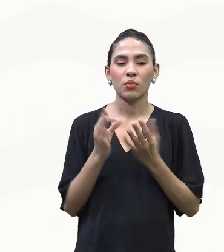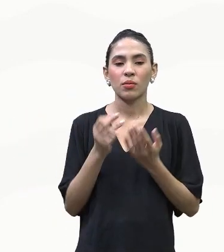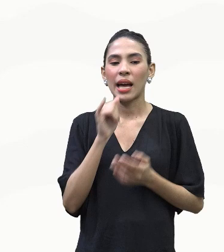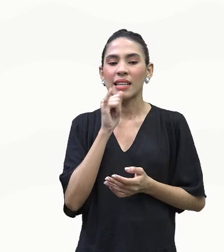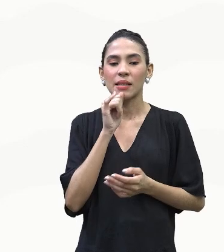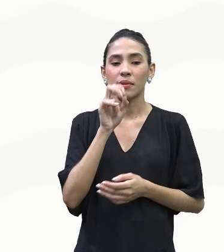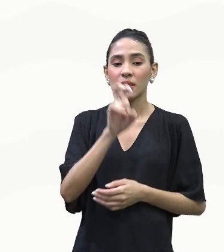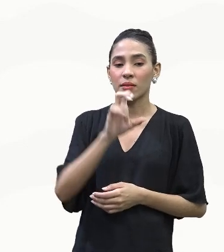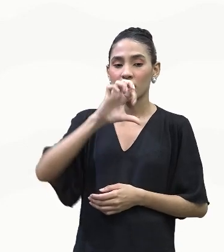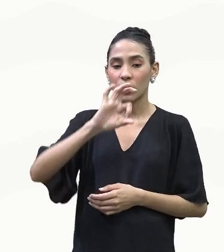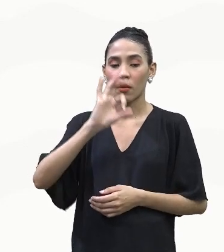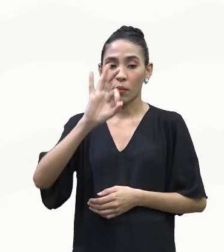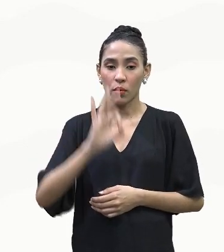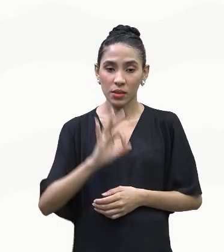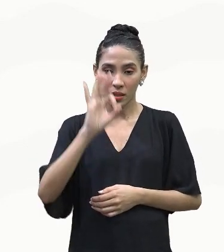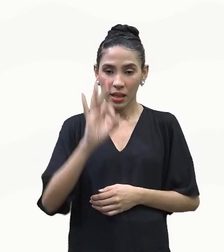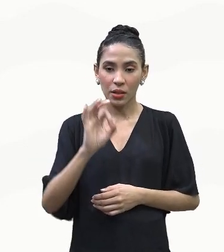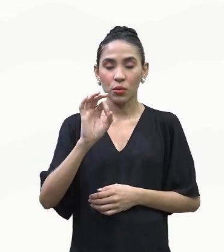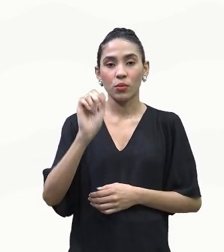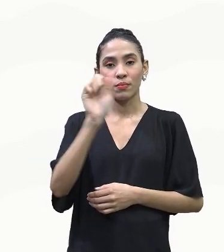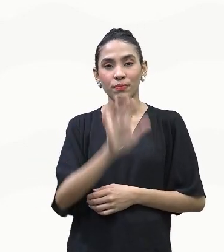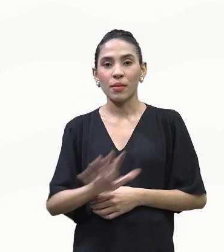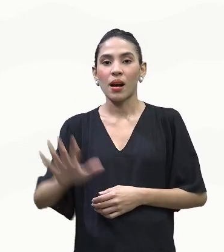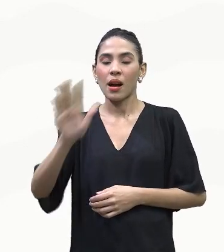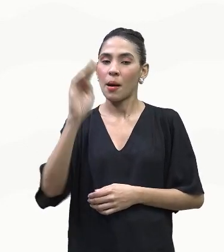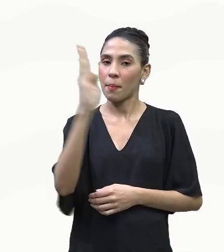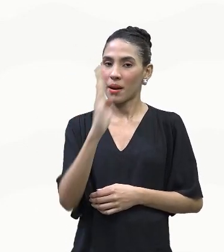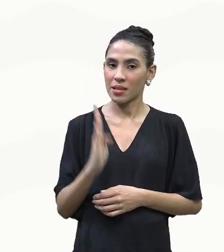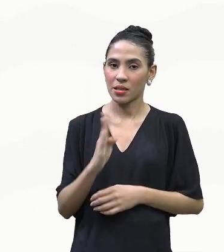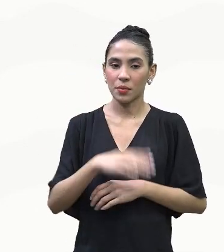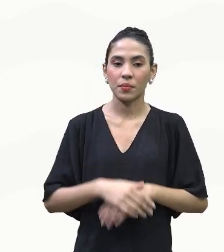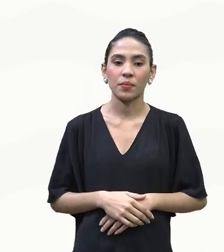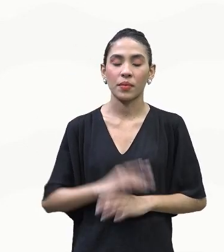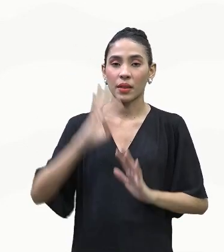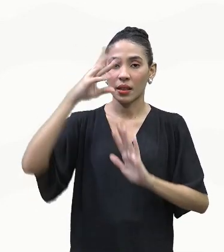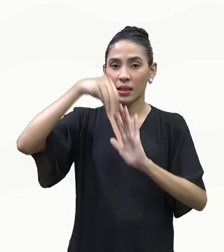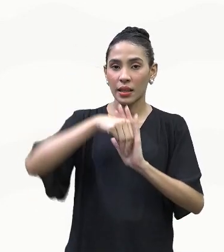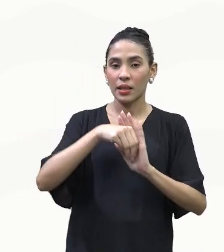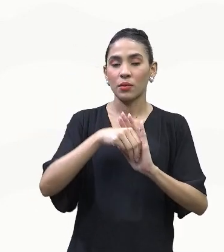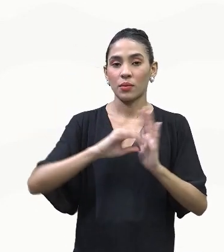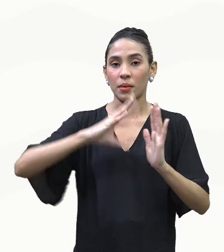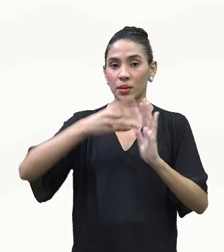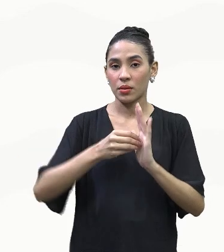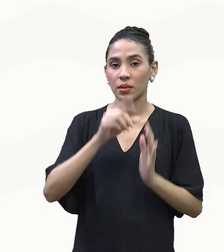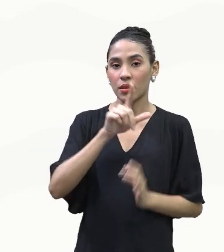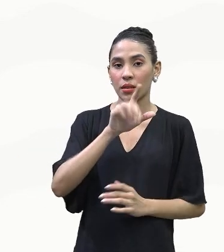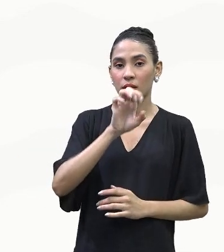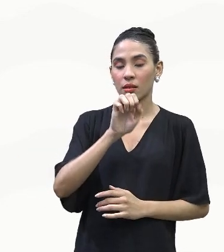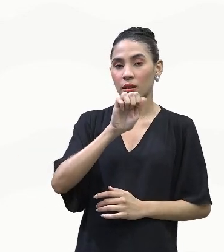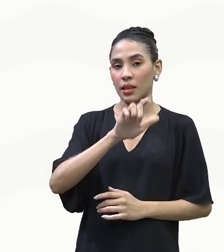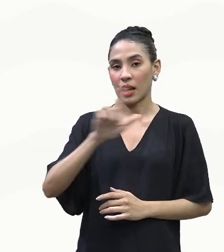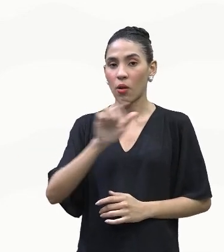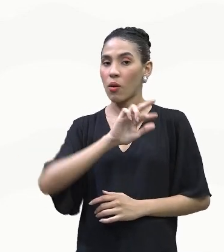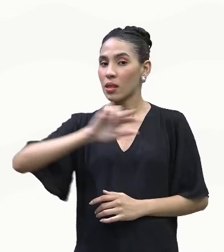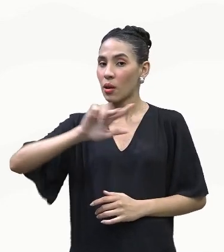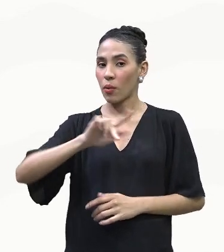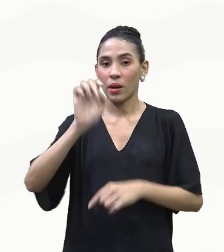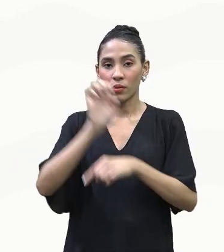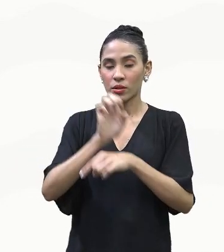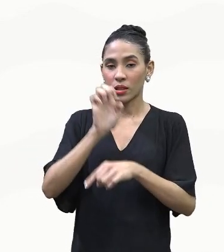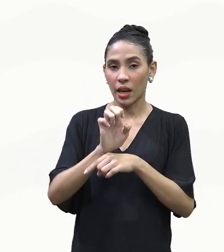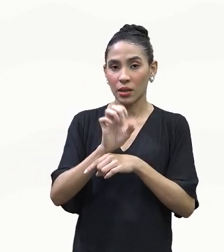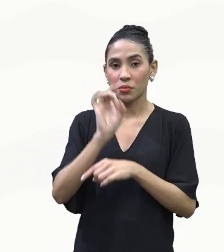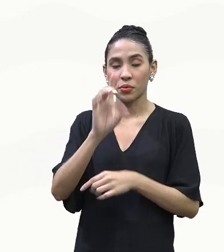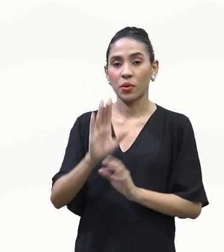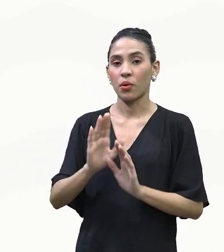de 59% do território do Brasil. Dentro da Amazônia Legal, ela não é os estados, apenas os